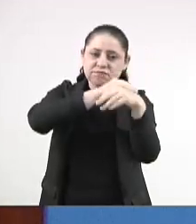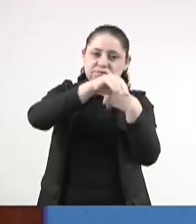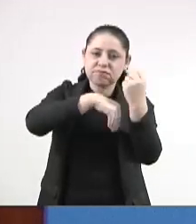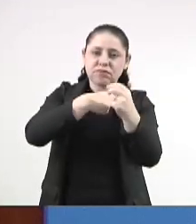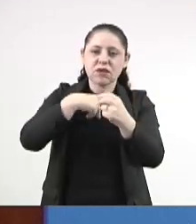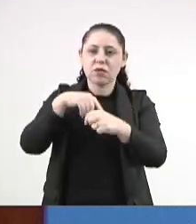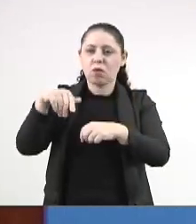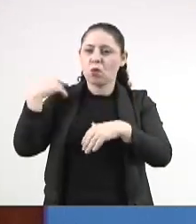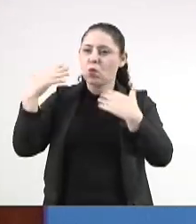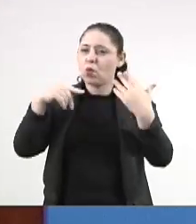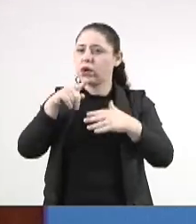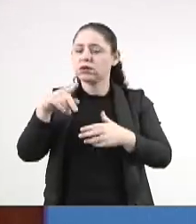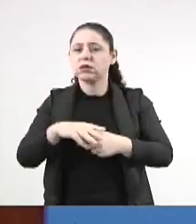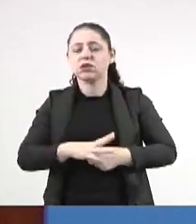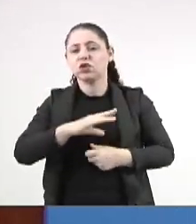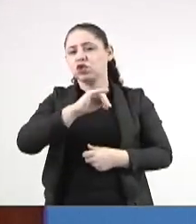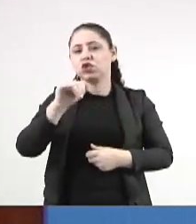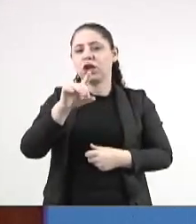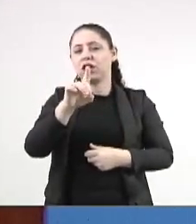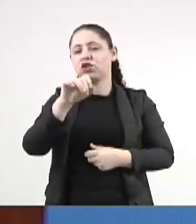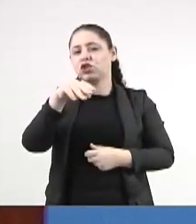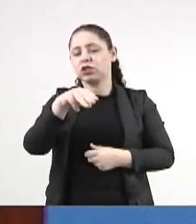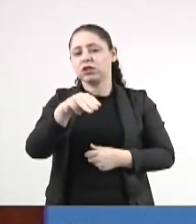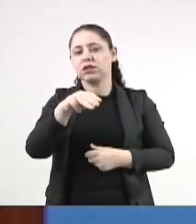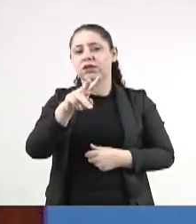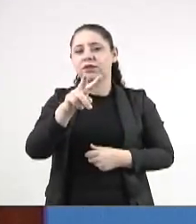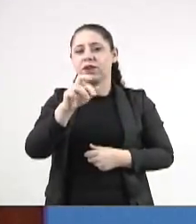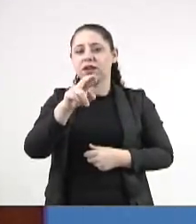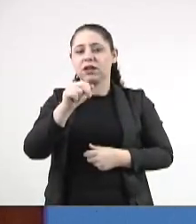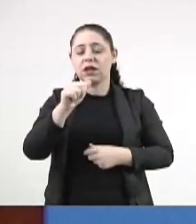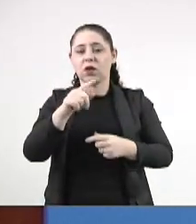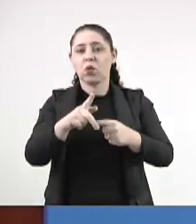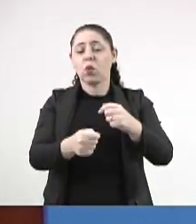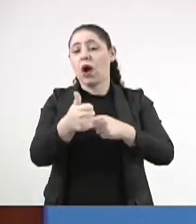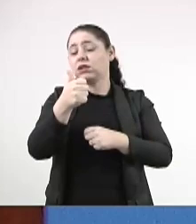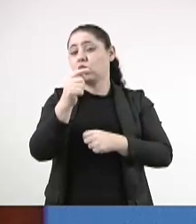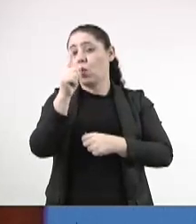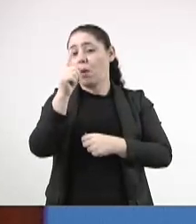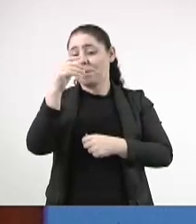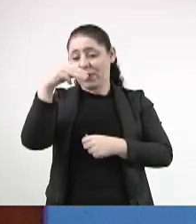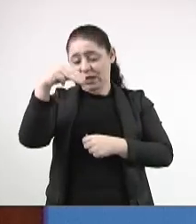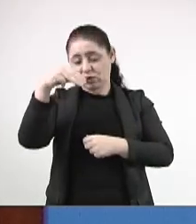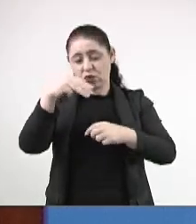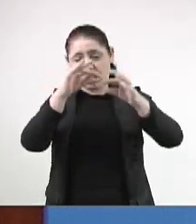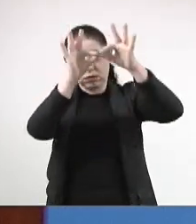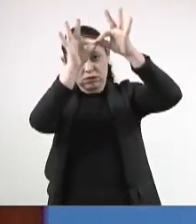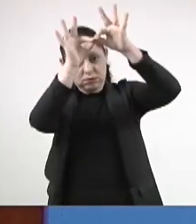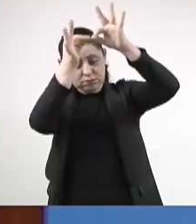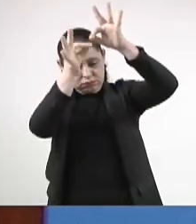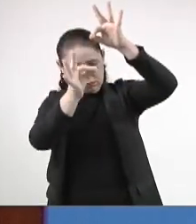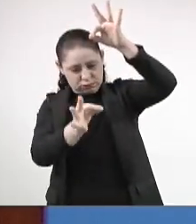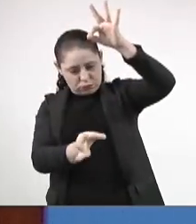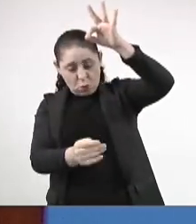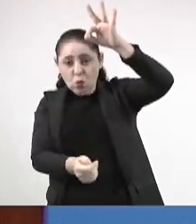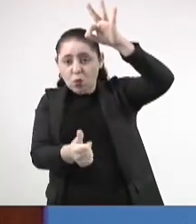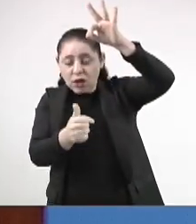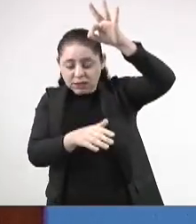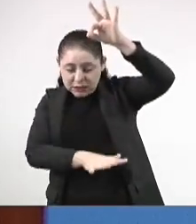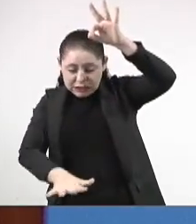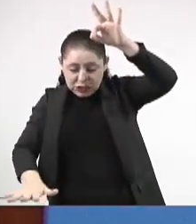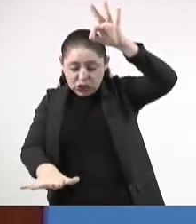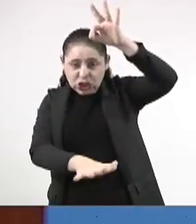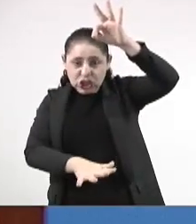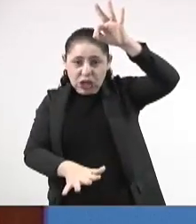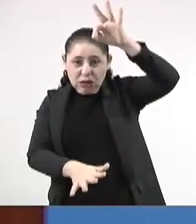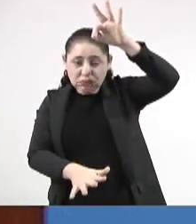eu vi aqui, aqui no Jardim Veraneio, tem um que está a um metro do chão. É um fio que está assim, a um metro do chão.